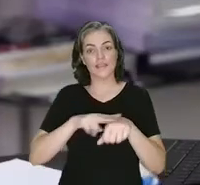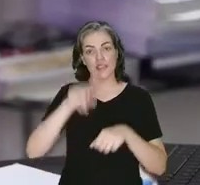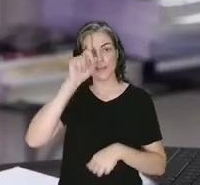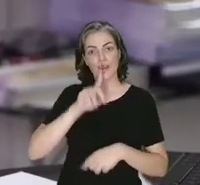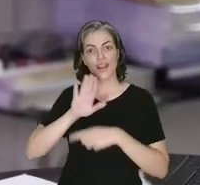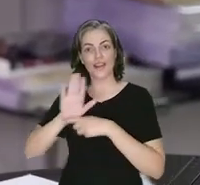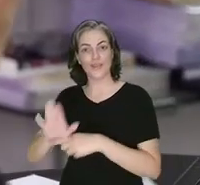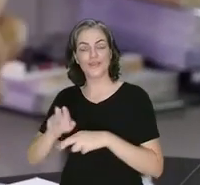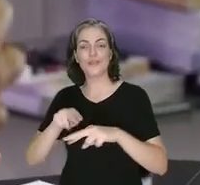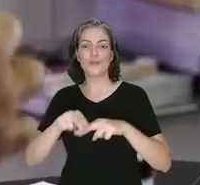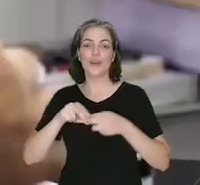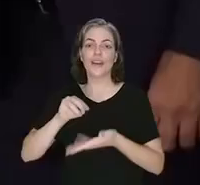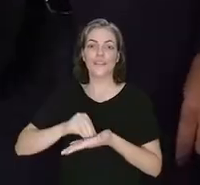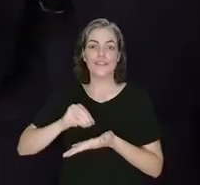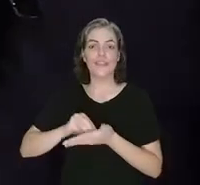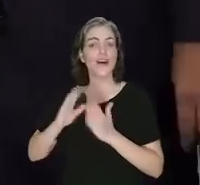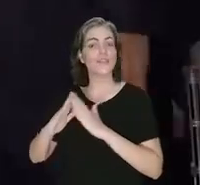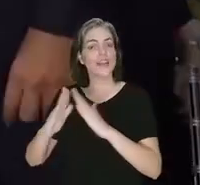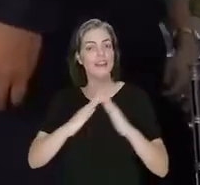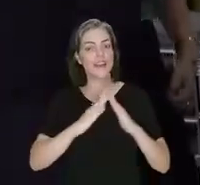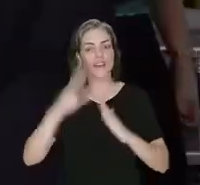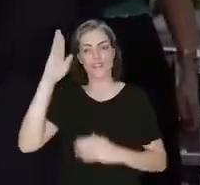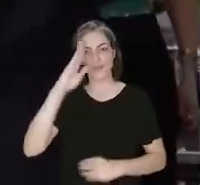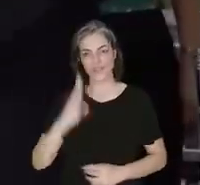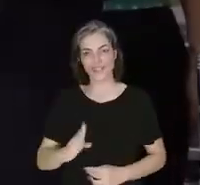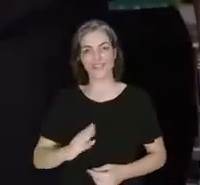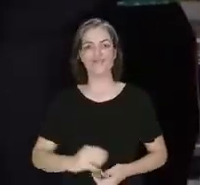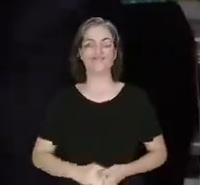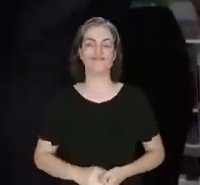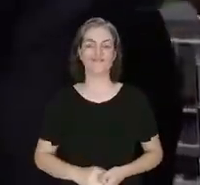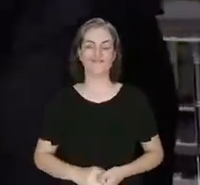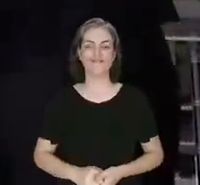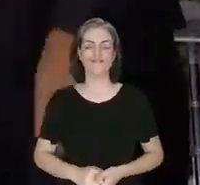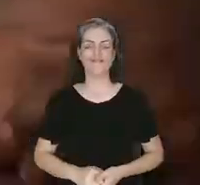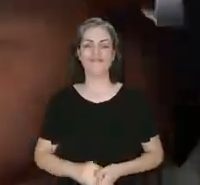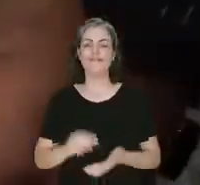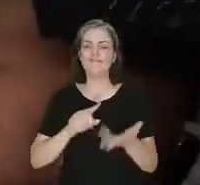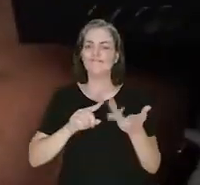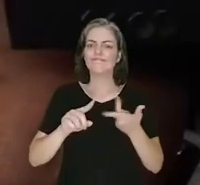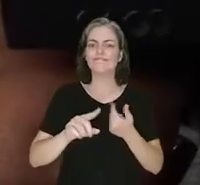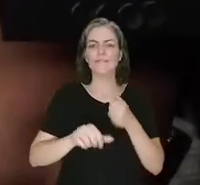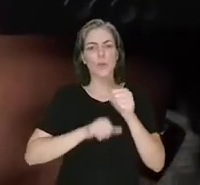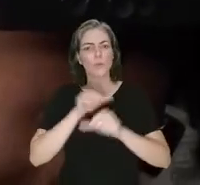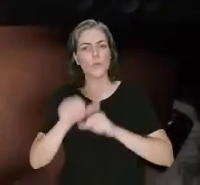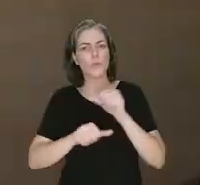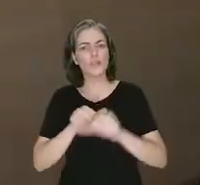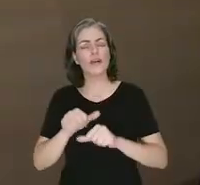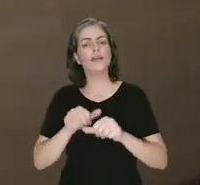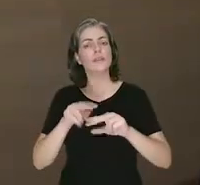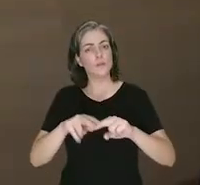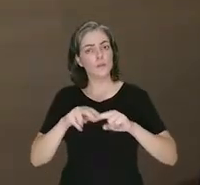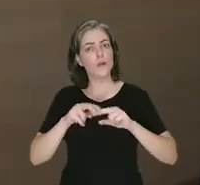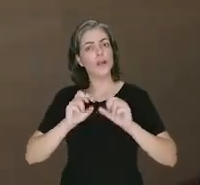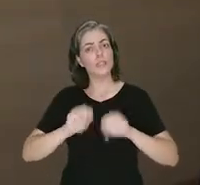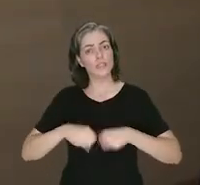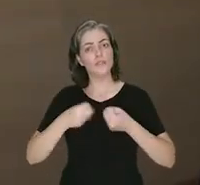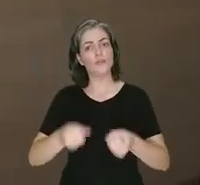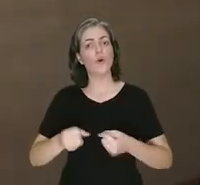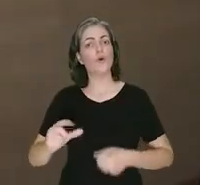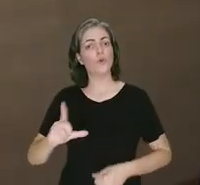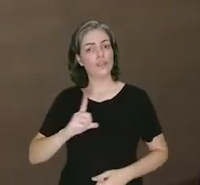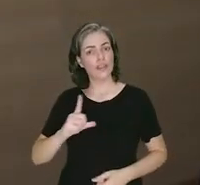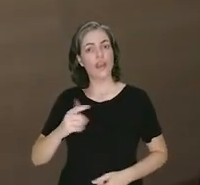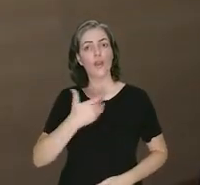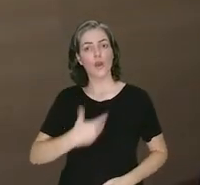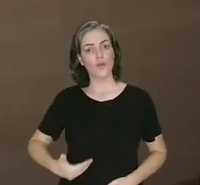para atacar as diversas frentes do déficit habitacional no Brasil. Este conjunto de mudanças fazem parte do esforço